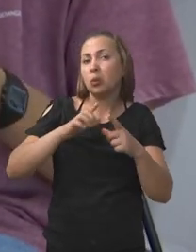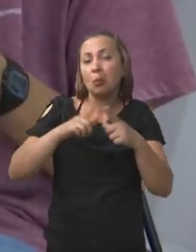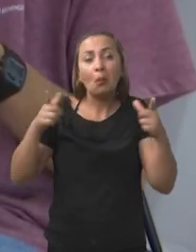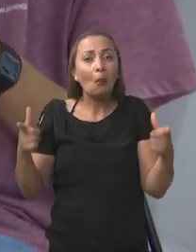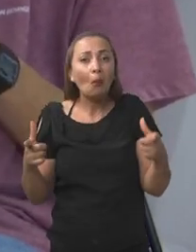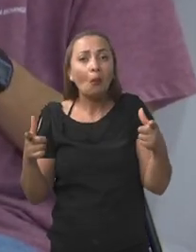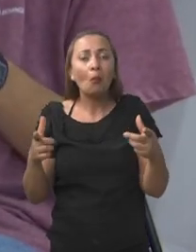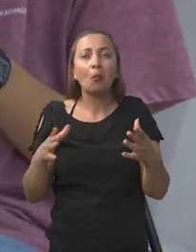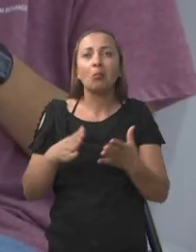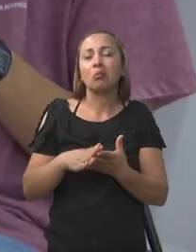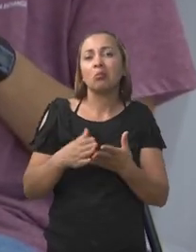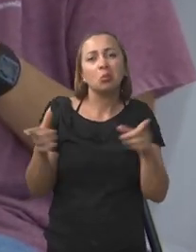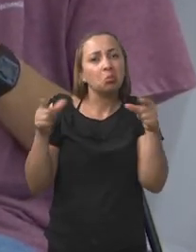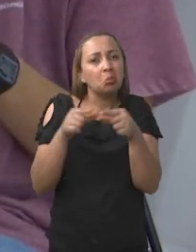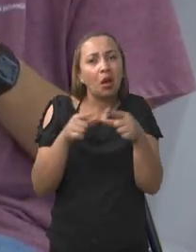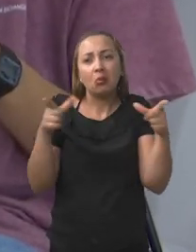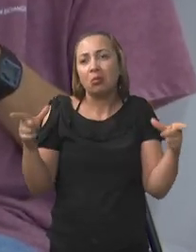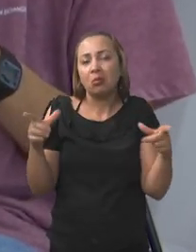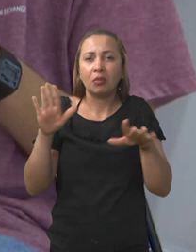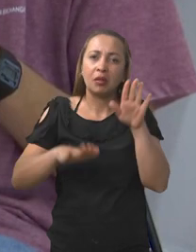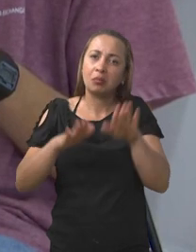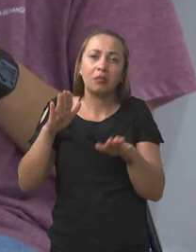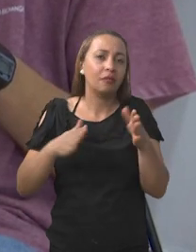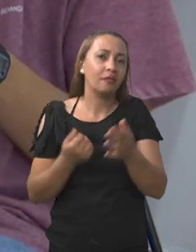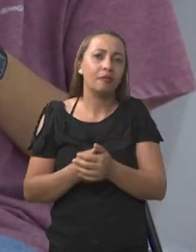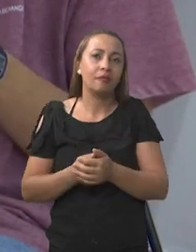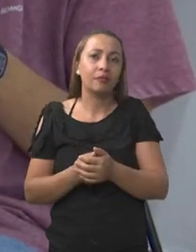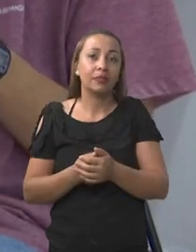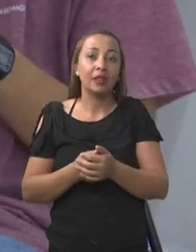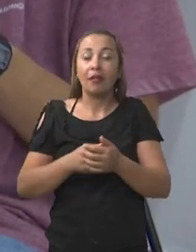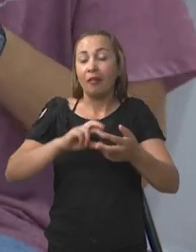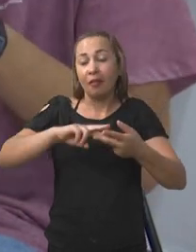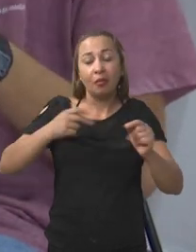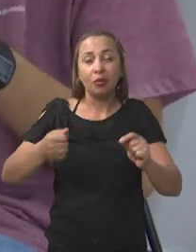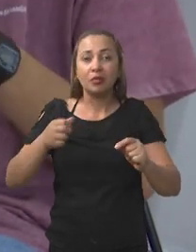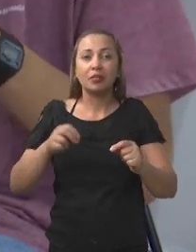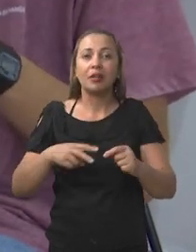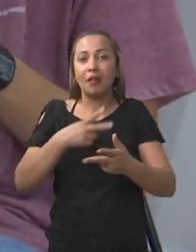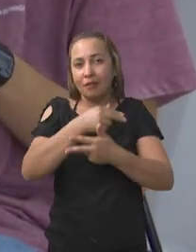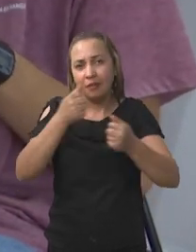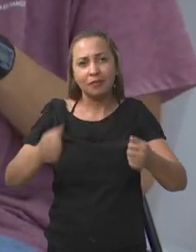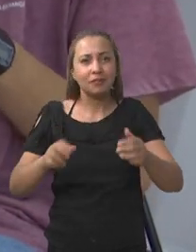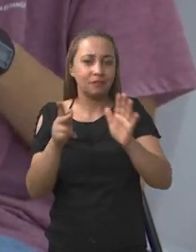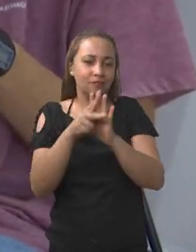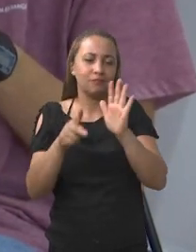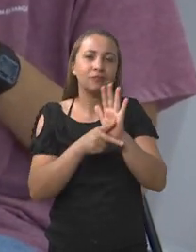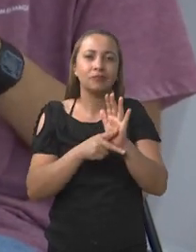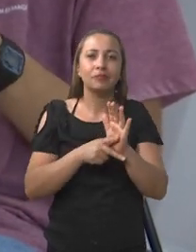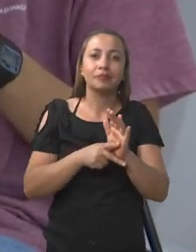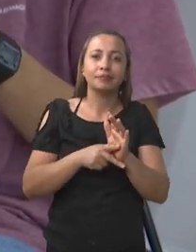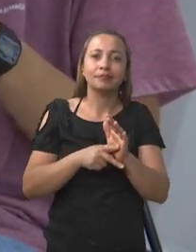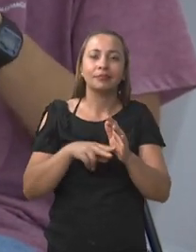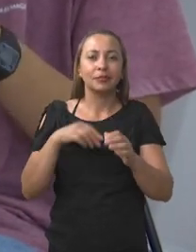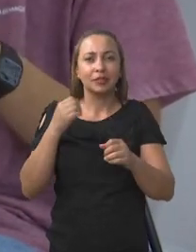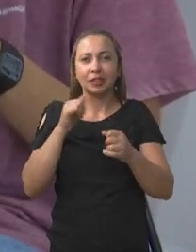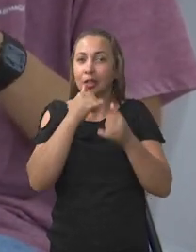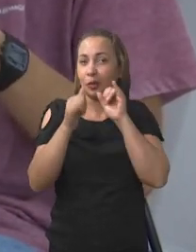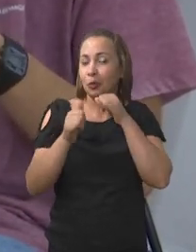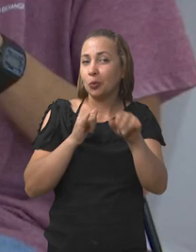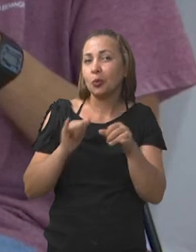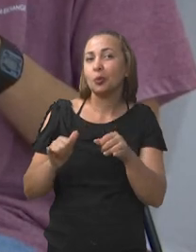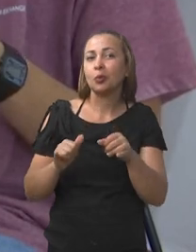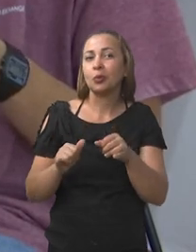circuito. E esses circuitos, eles servem para diversos projetos aqui, né? Os projetos de automação, de